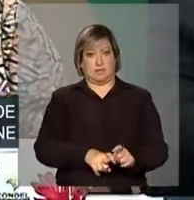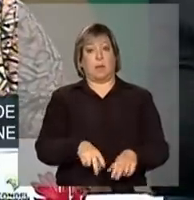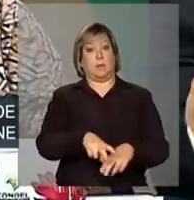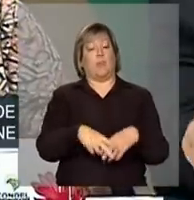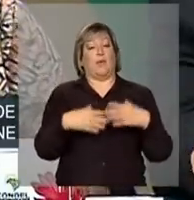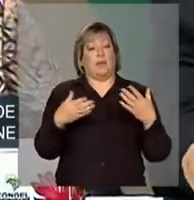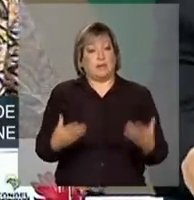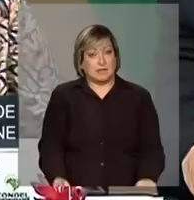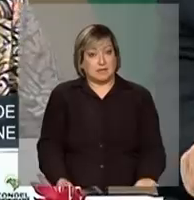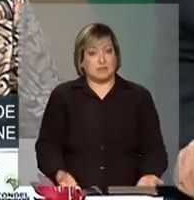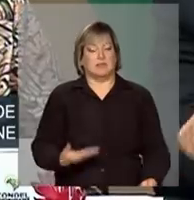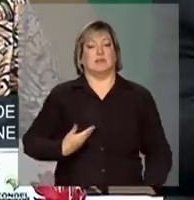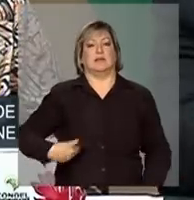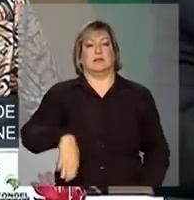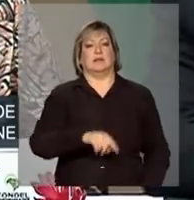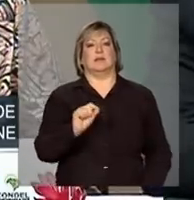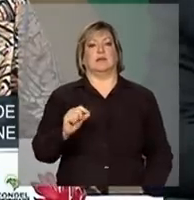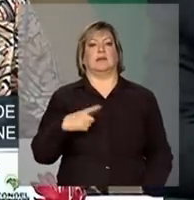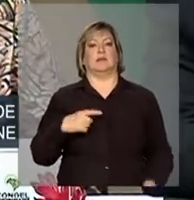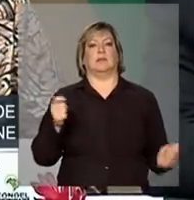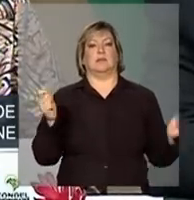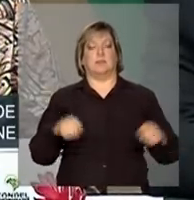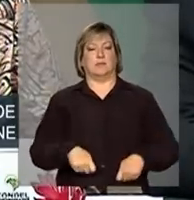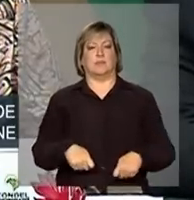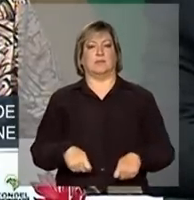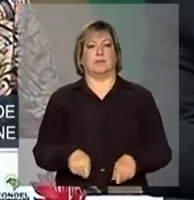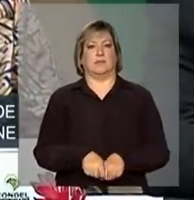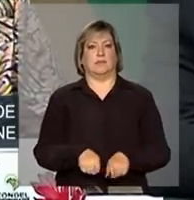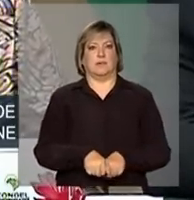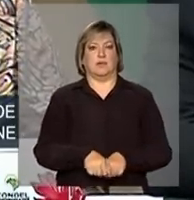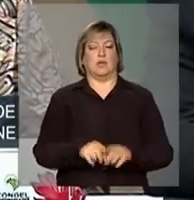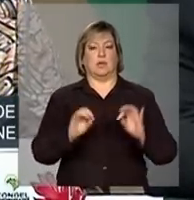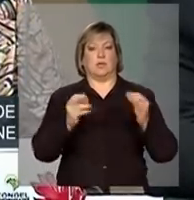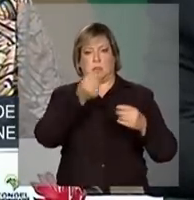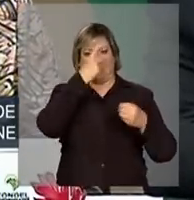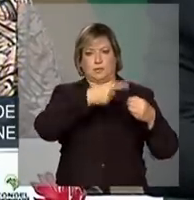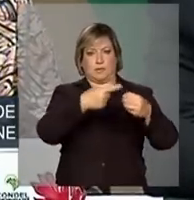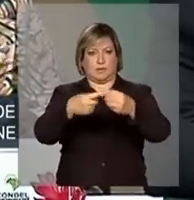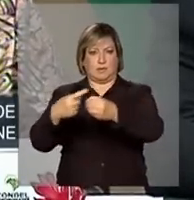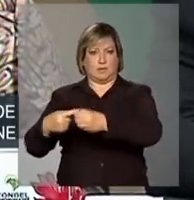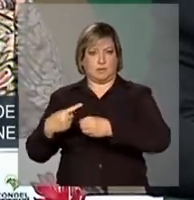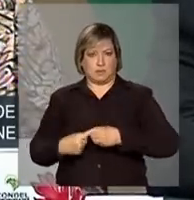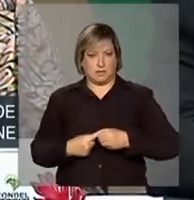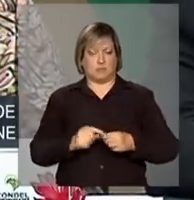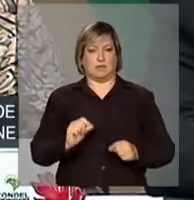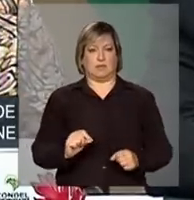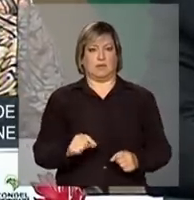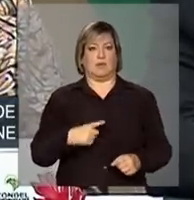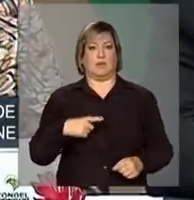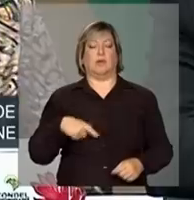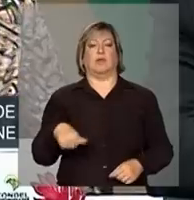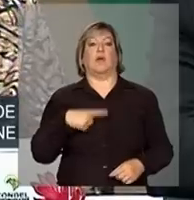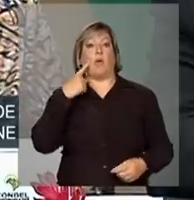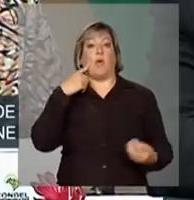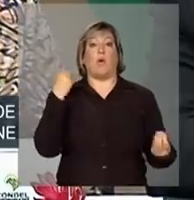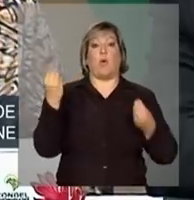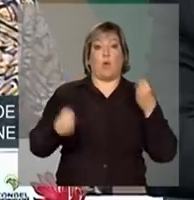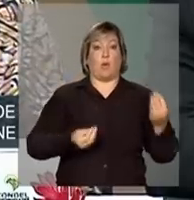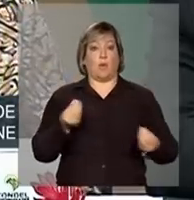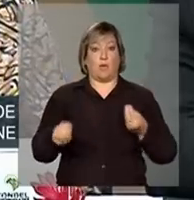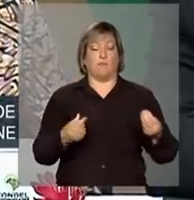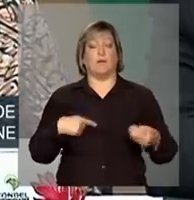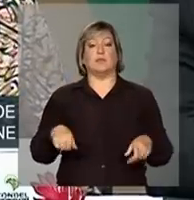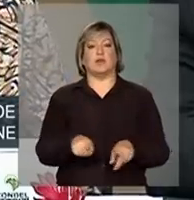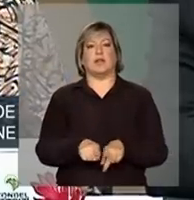autorizamos para todos os produtores de municípios da Sudene, com situação de emergência